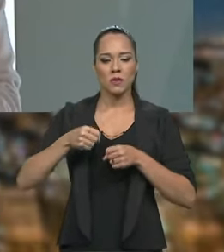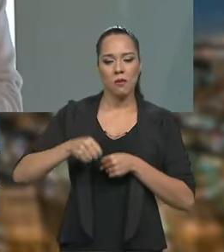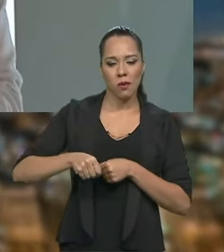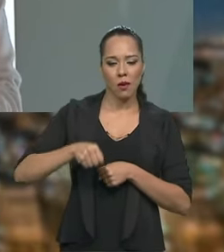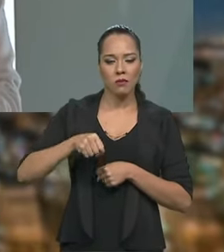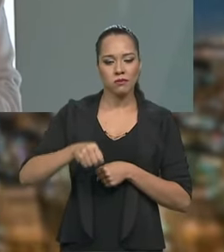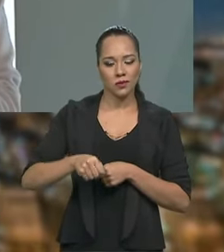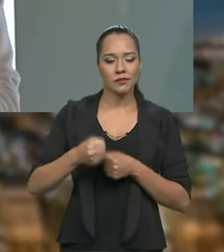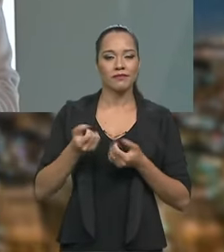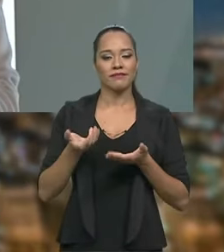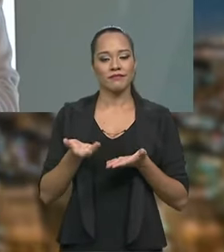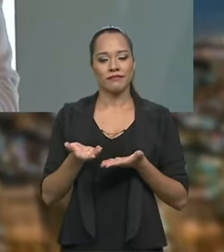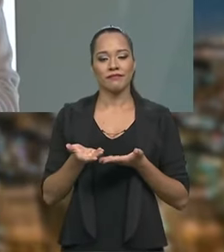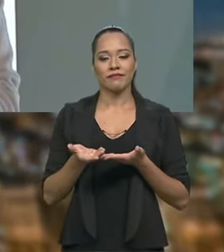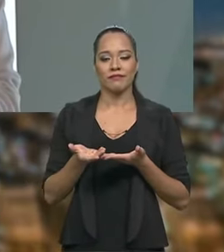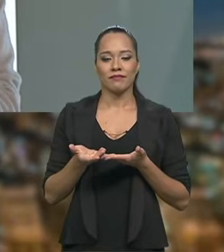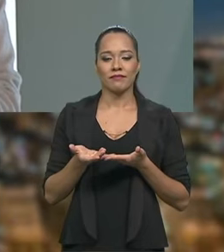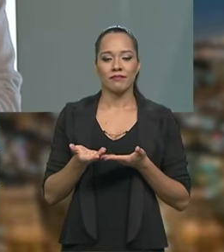praticamente visitando.